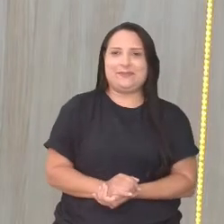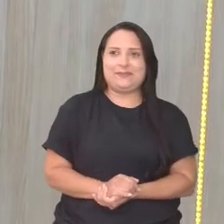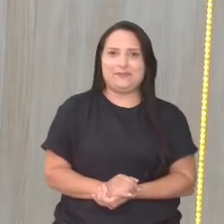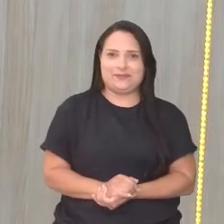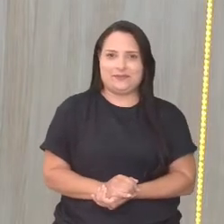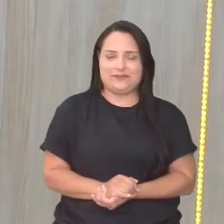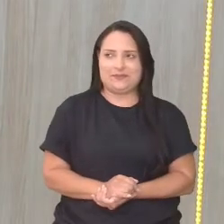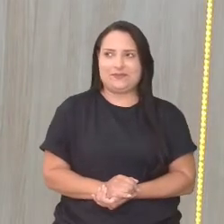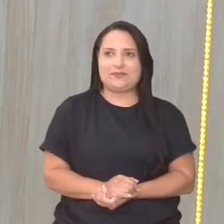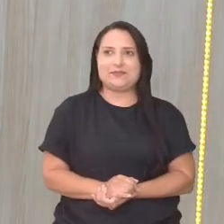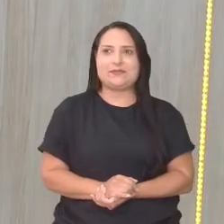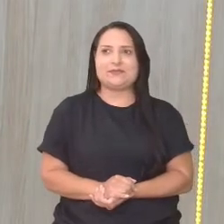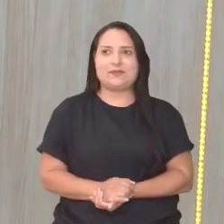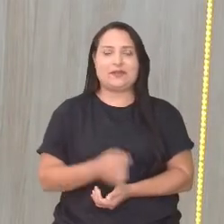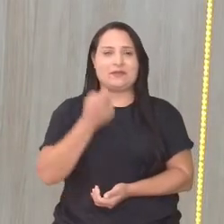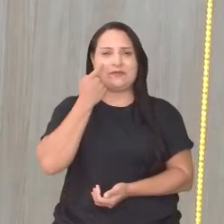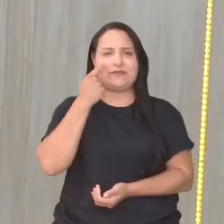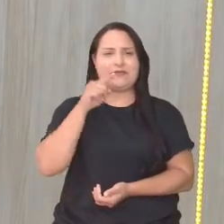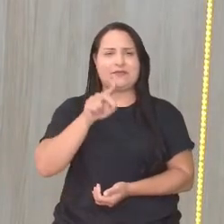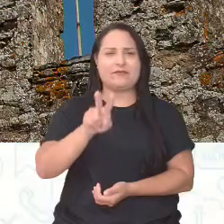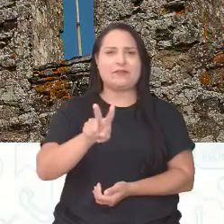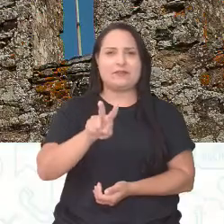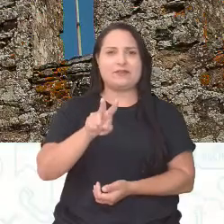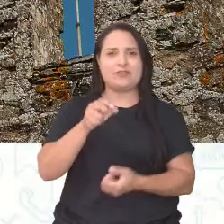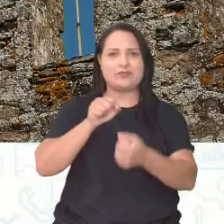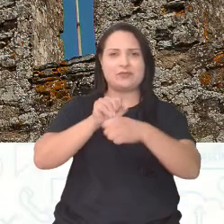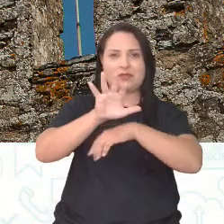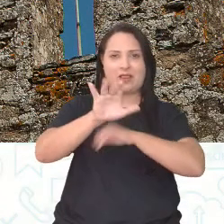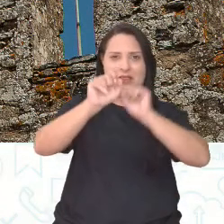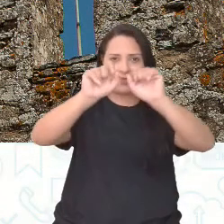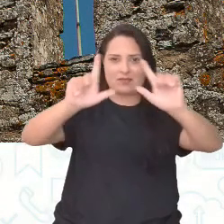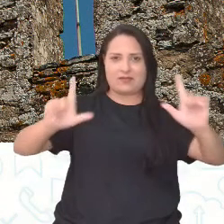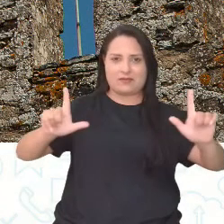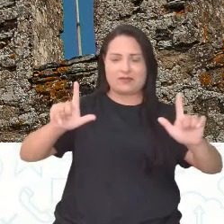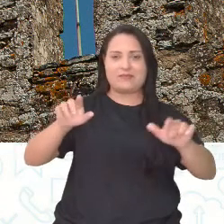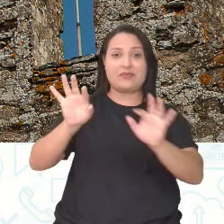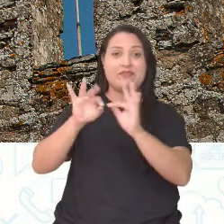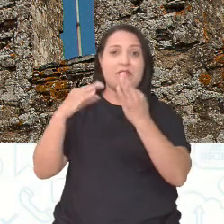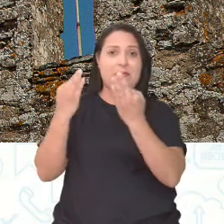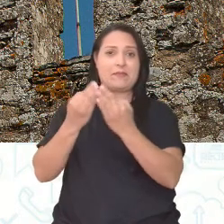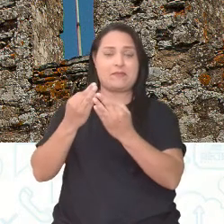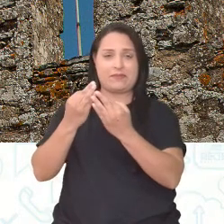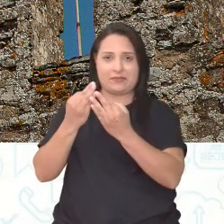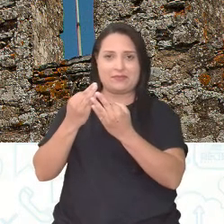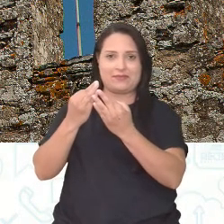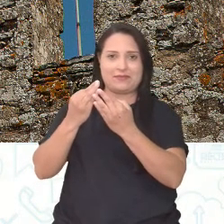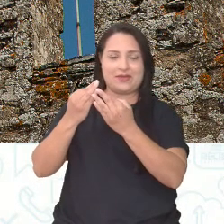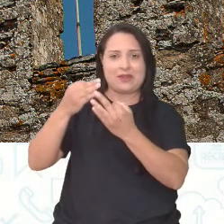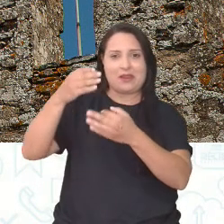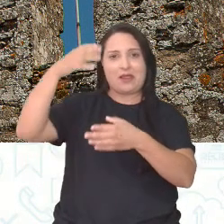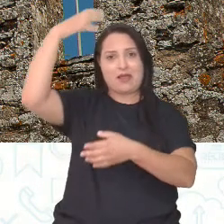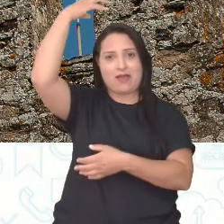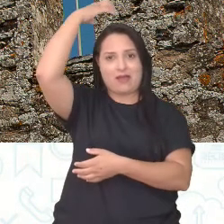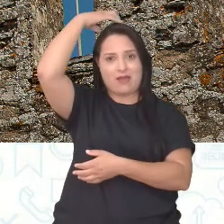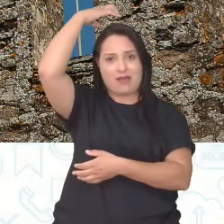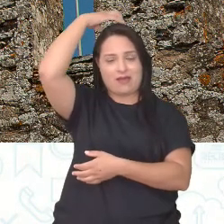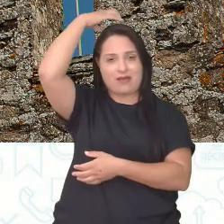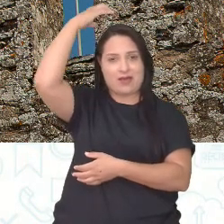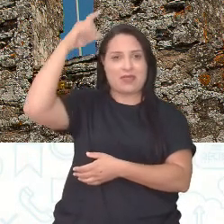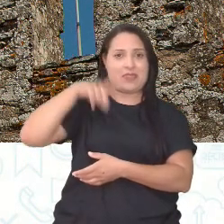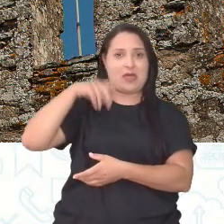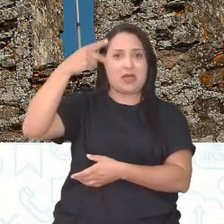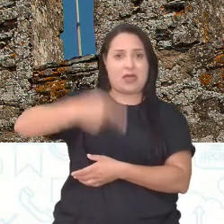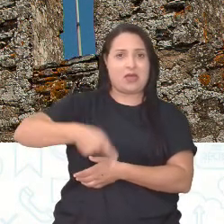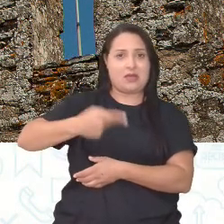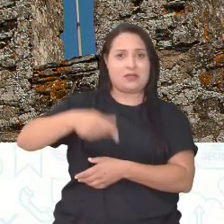Pois é. Vejam aí no slide. Enquanto a família real estava no Brasil, veja só. Portugal ficou lá